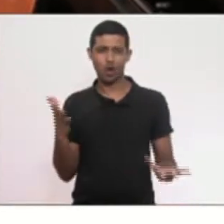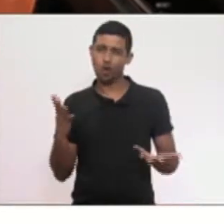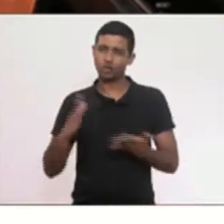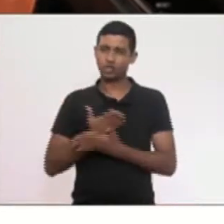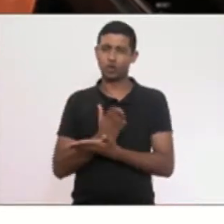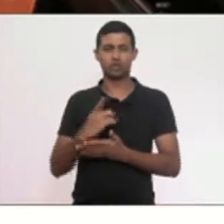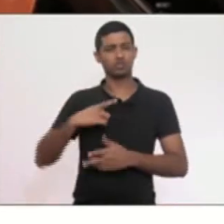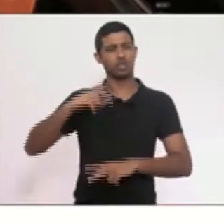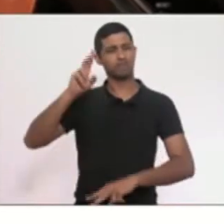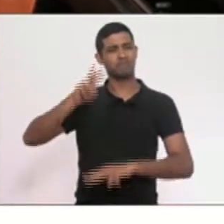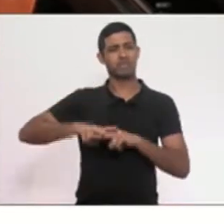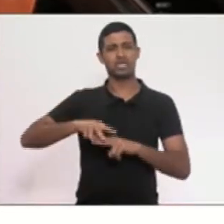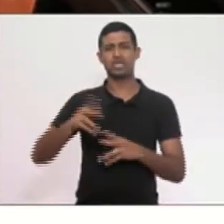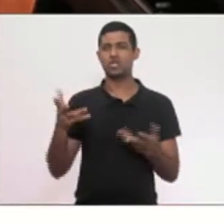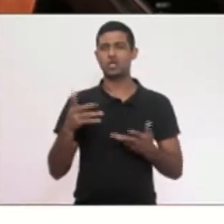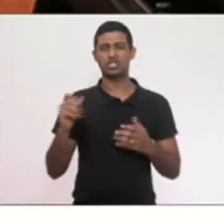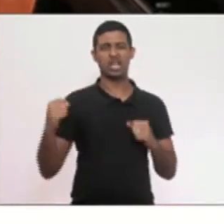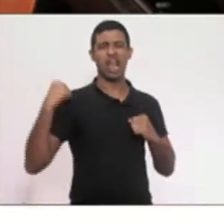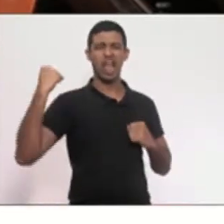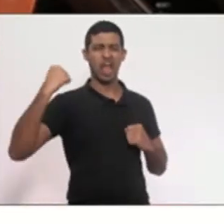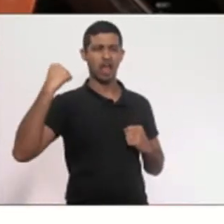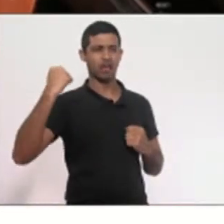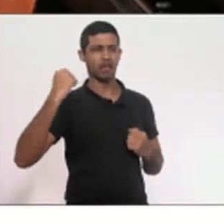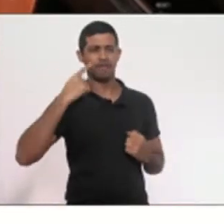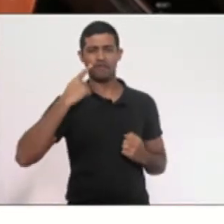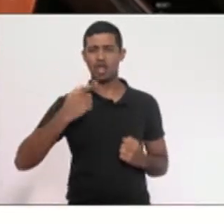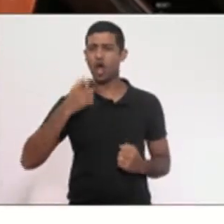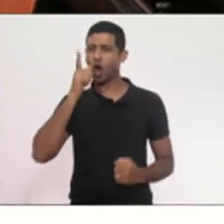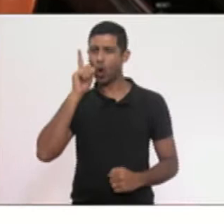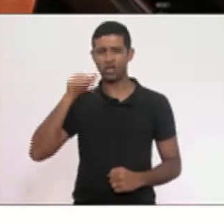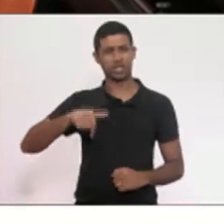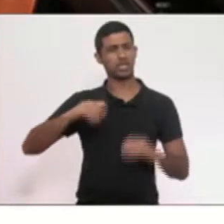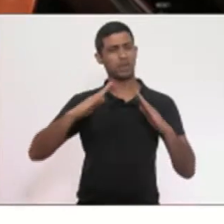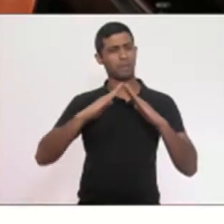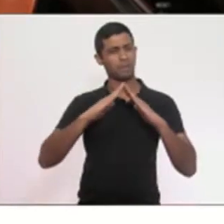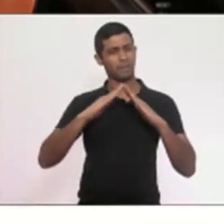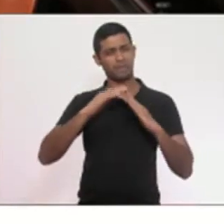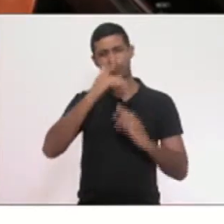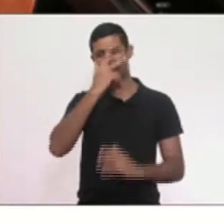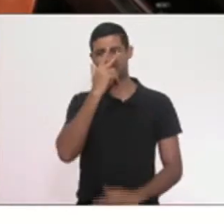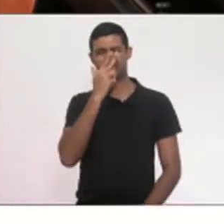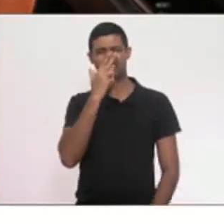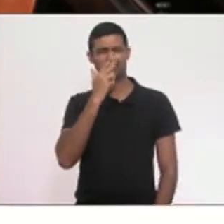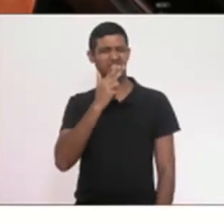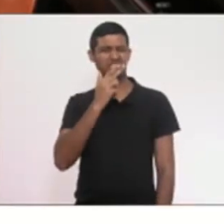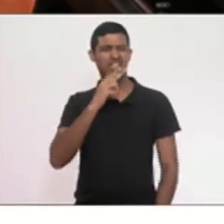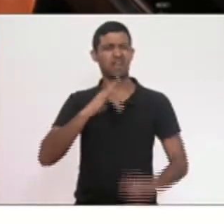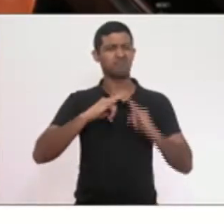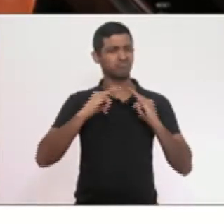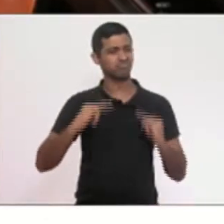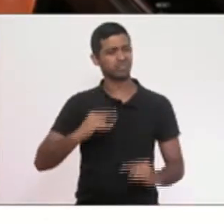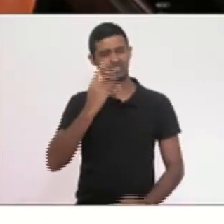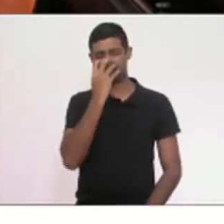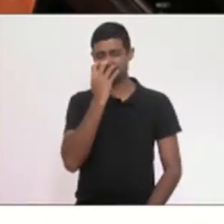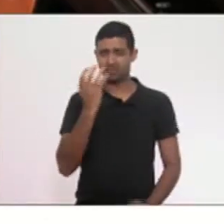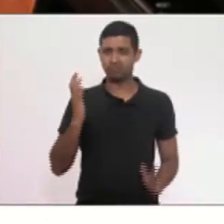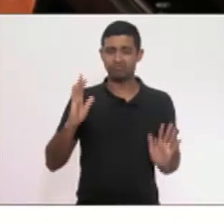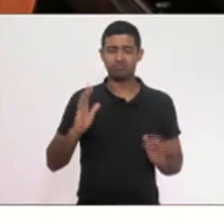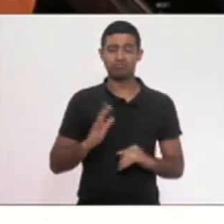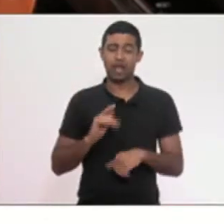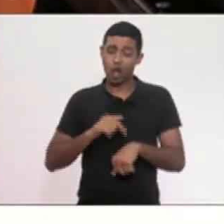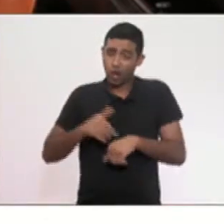comemorando, eles fizeram esse circo aqui ontem, comemorando, abraçados, etc. Mas a hora vai chegar. Quero dizer, para terminar,